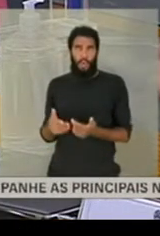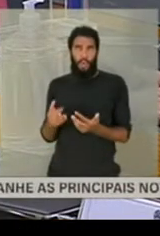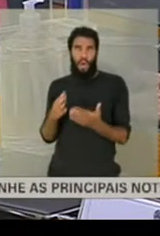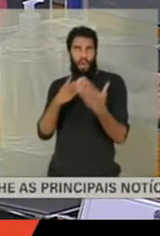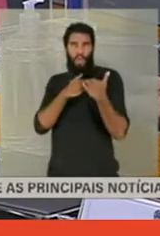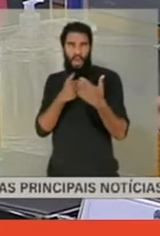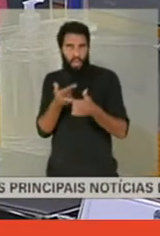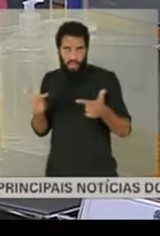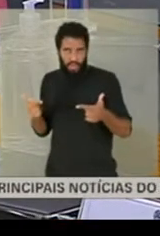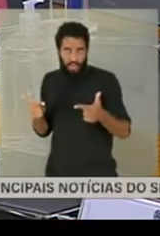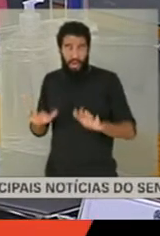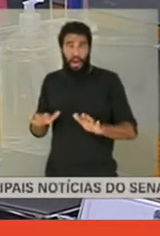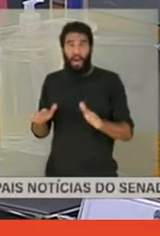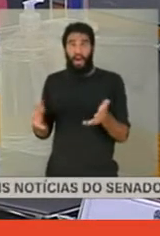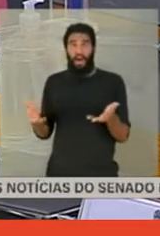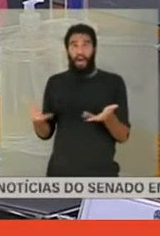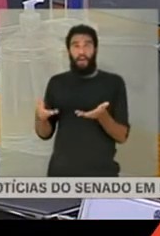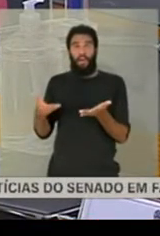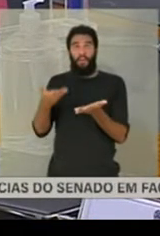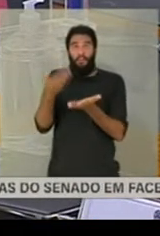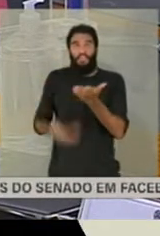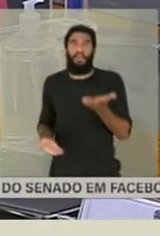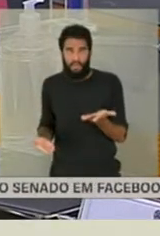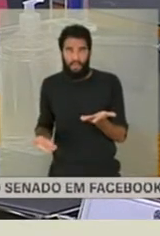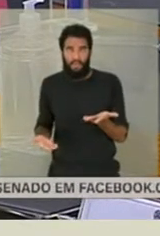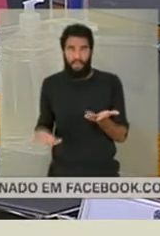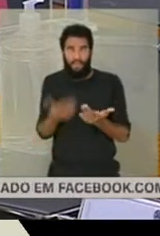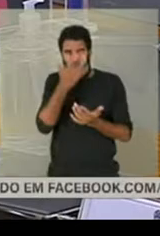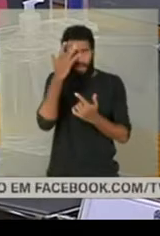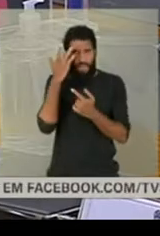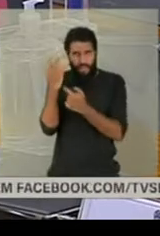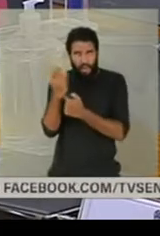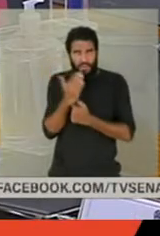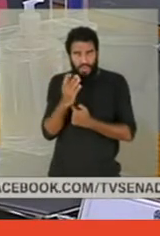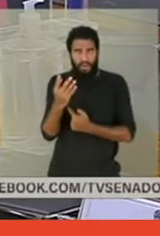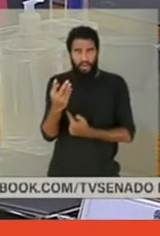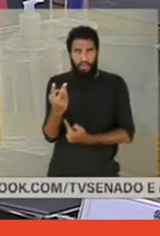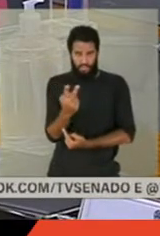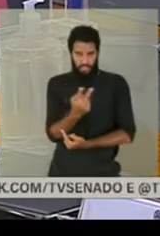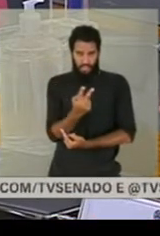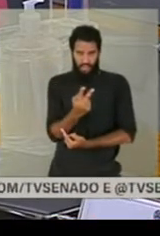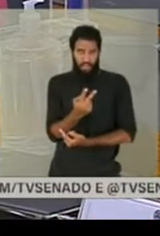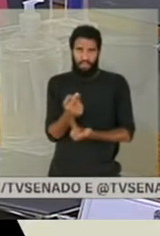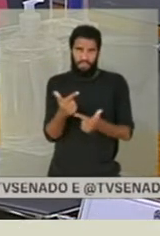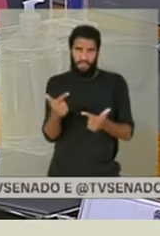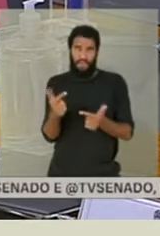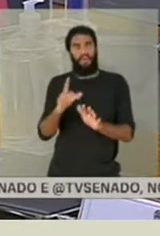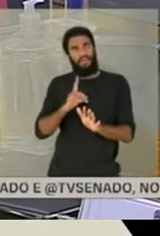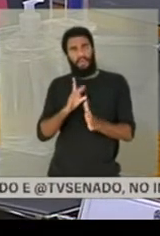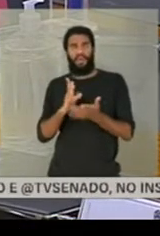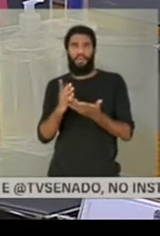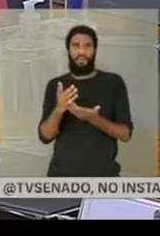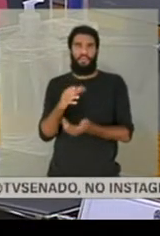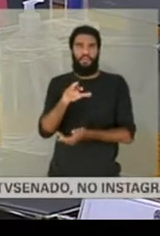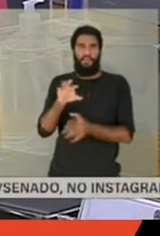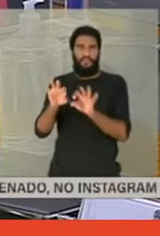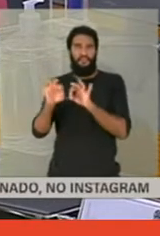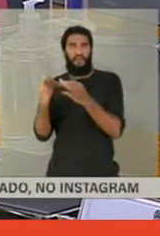passou a não ter e também a não ter quem nos ajudasse com isso. A gente teve pessoas próximas, familiares